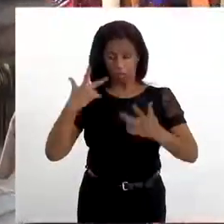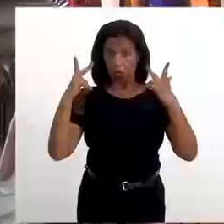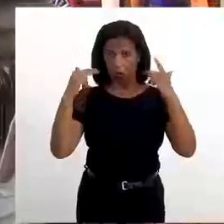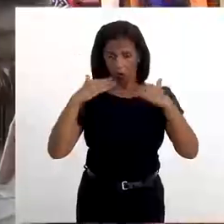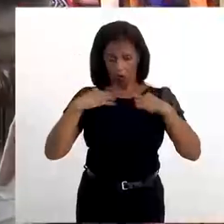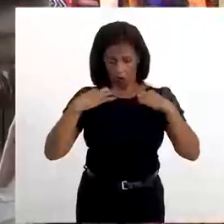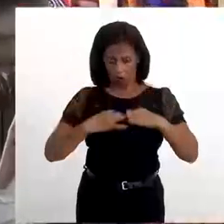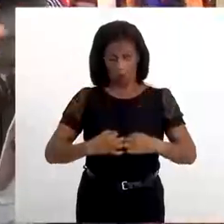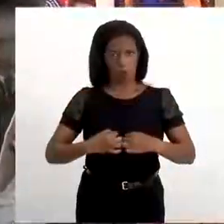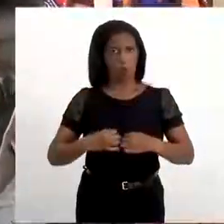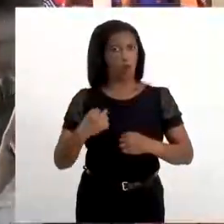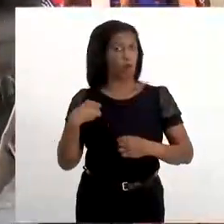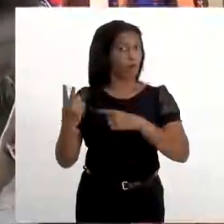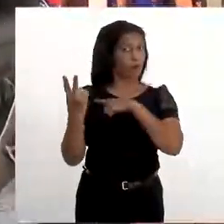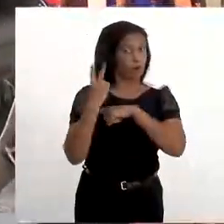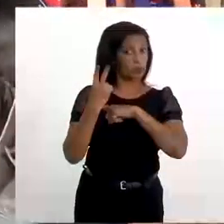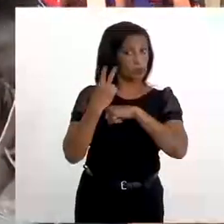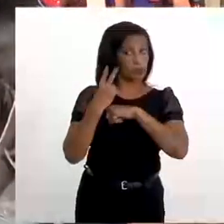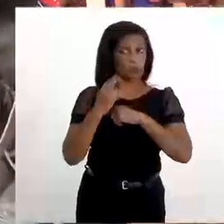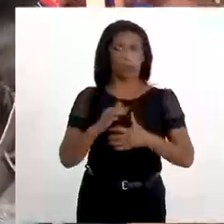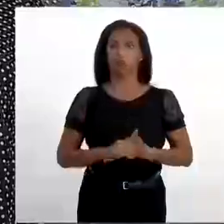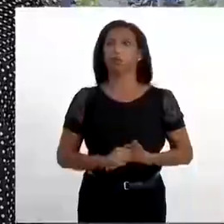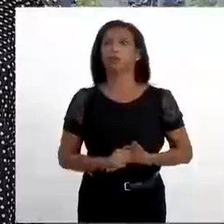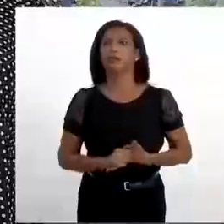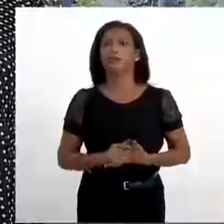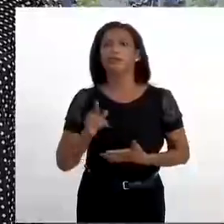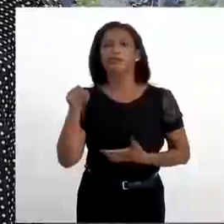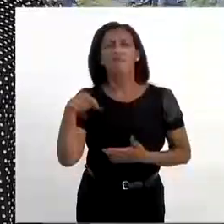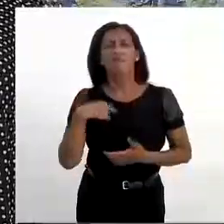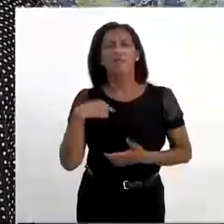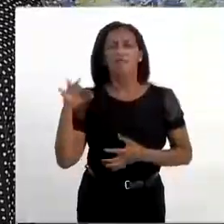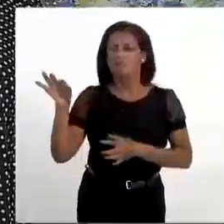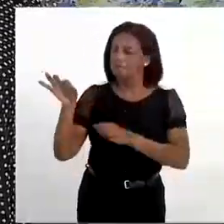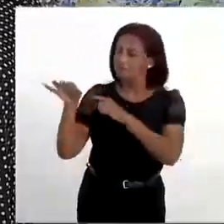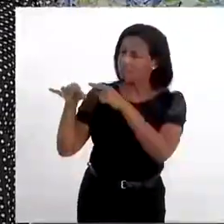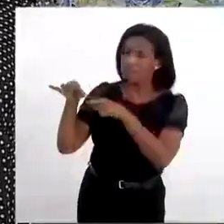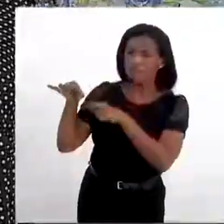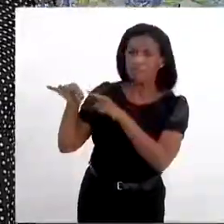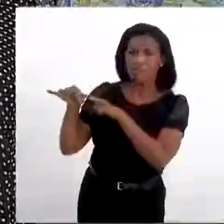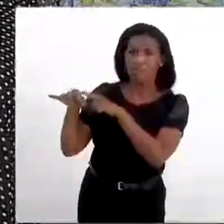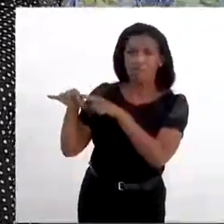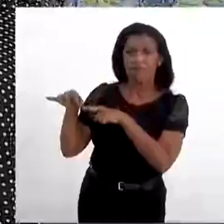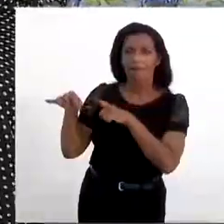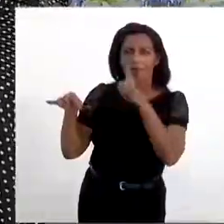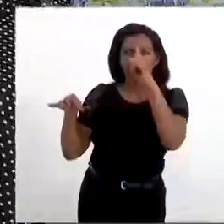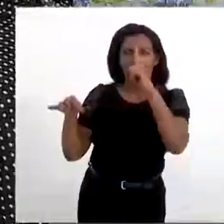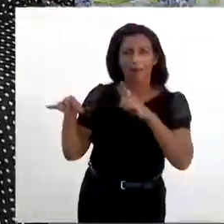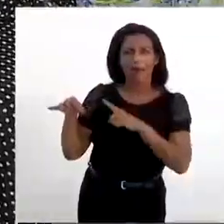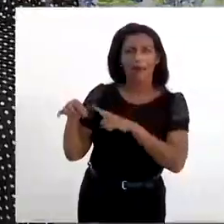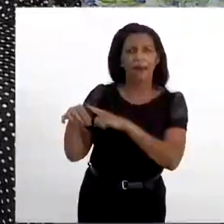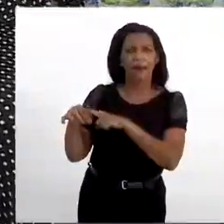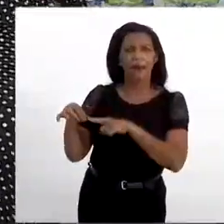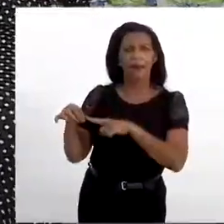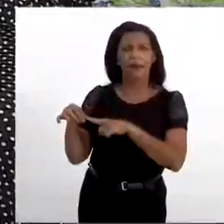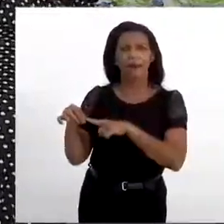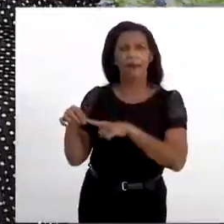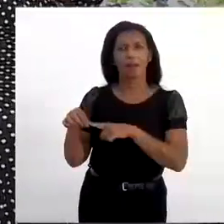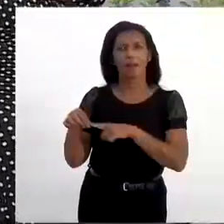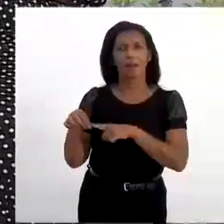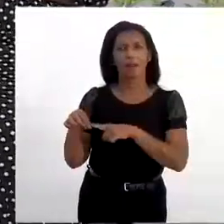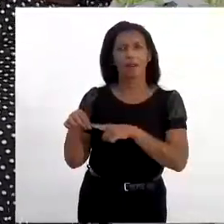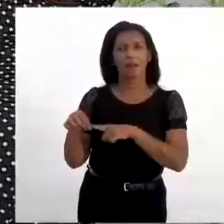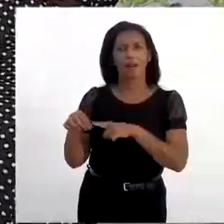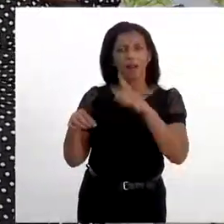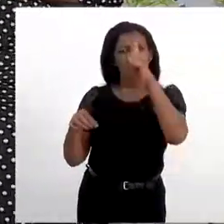proteção, não uso como enfeite. E isso aqui é xixi. Esse aqui que tem as dobradinhas, a amarela. Esse aqui?